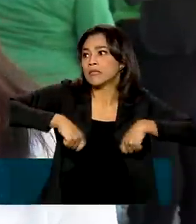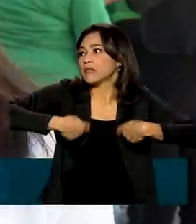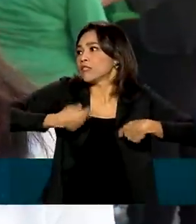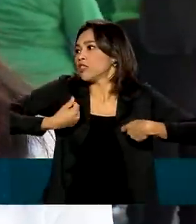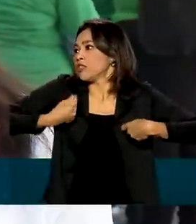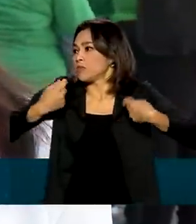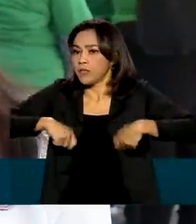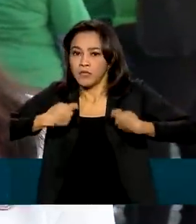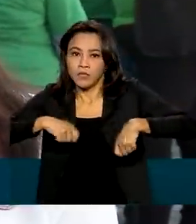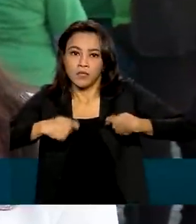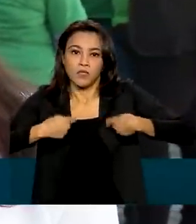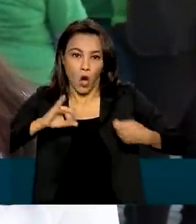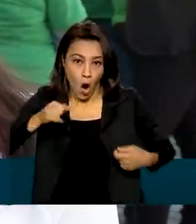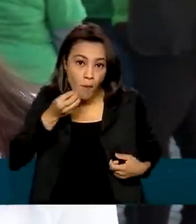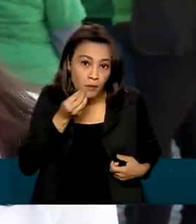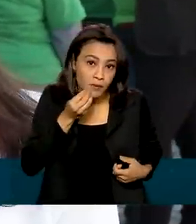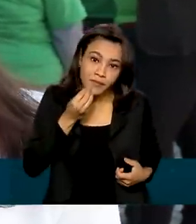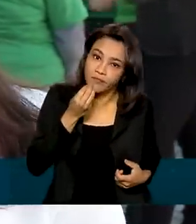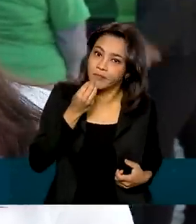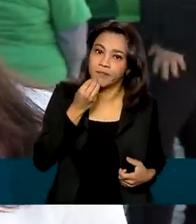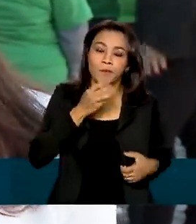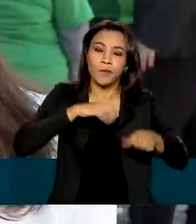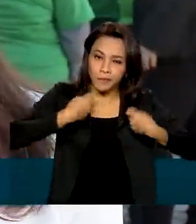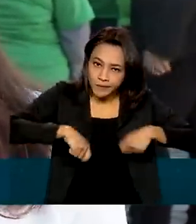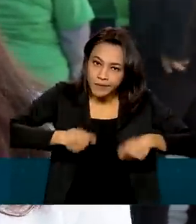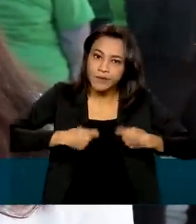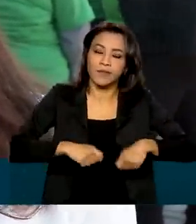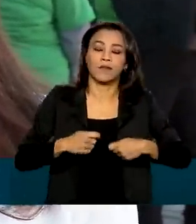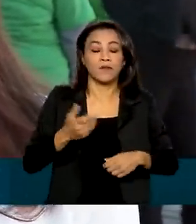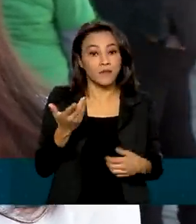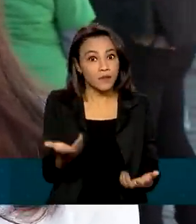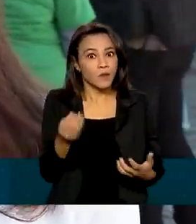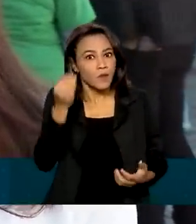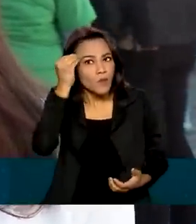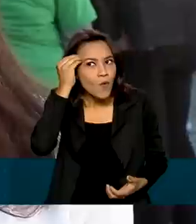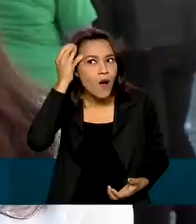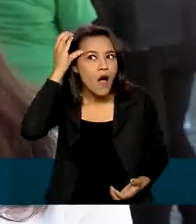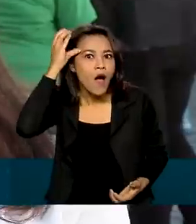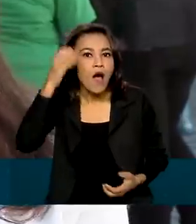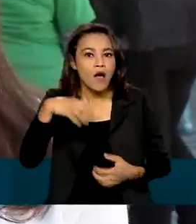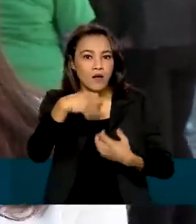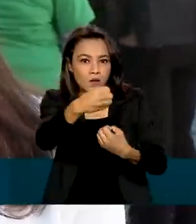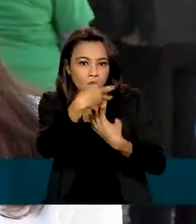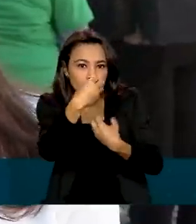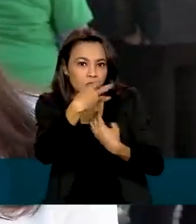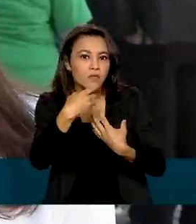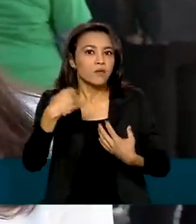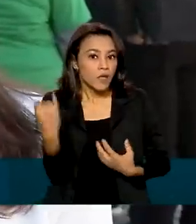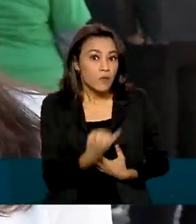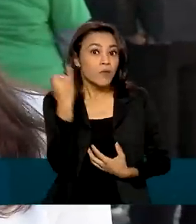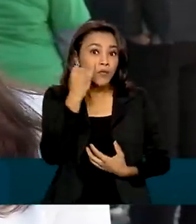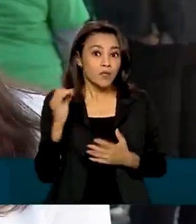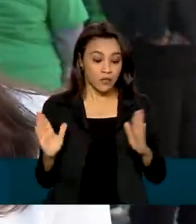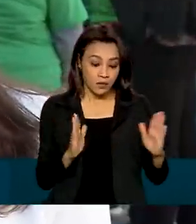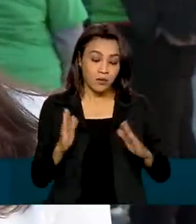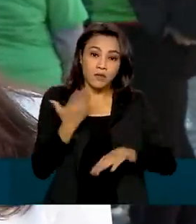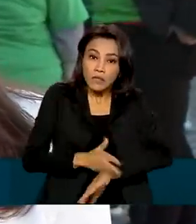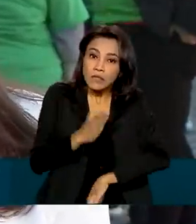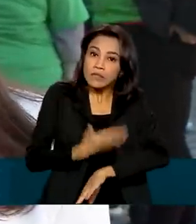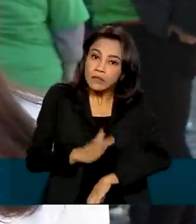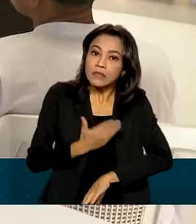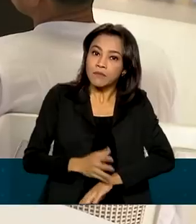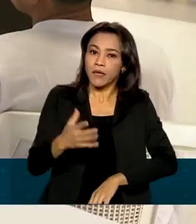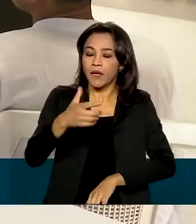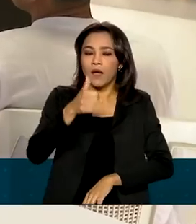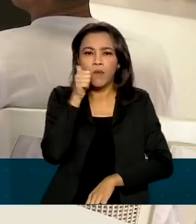oportunidade. Então você imagina como o conhecimento e a capacitação é importante nesse momento, para que essa mulher